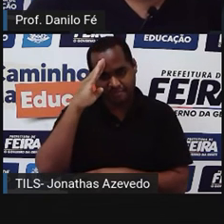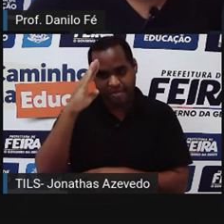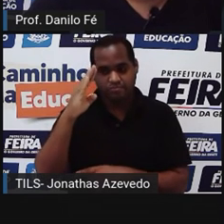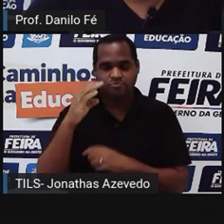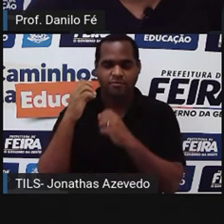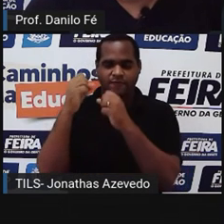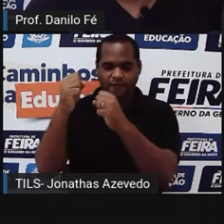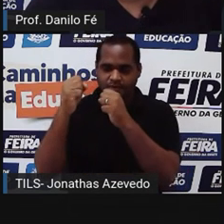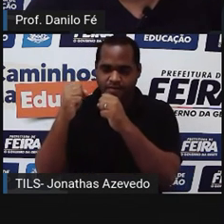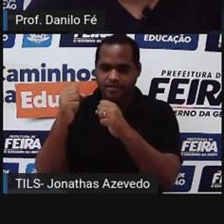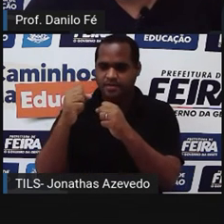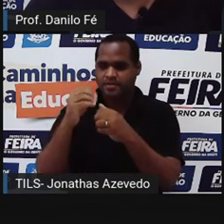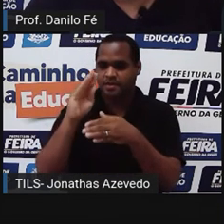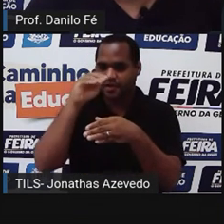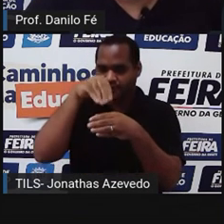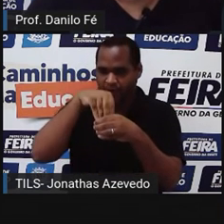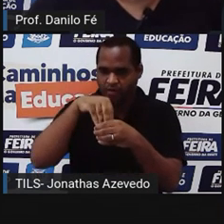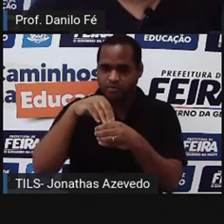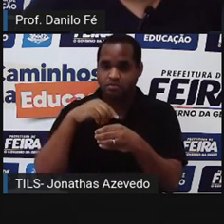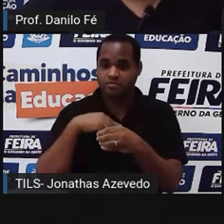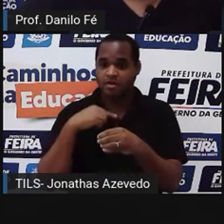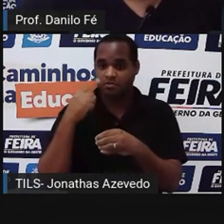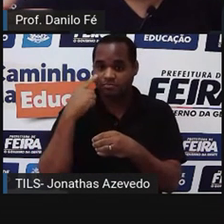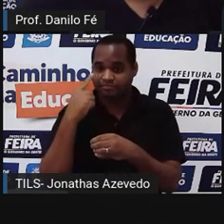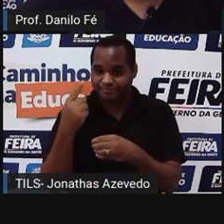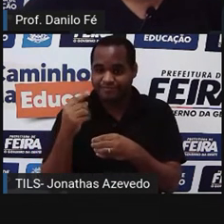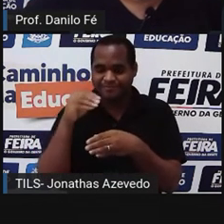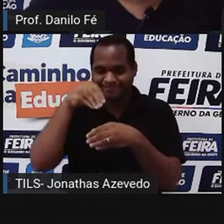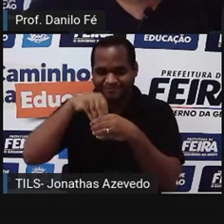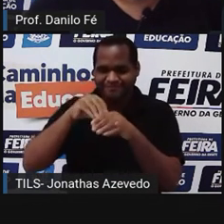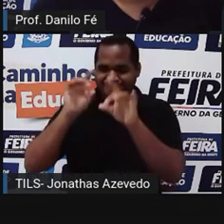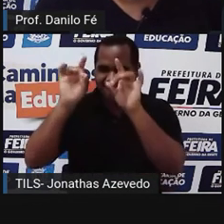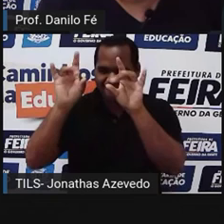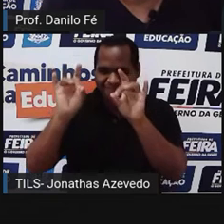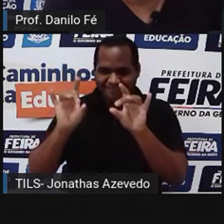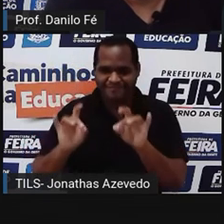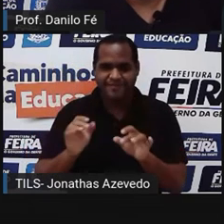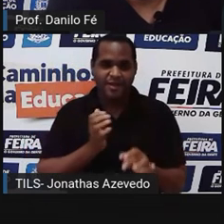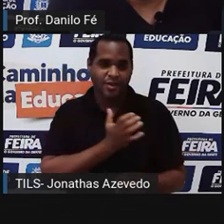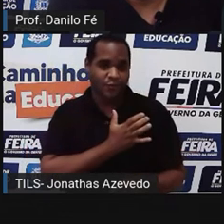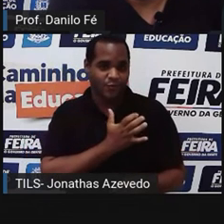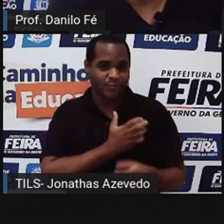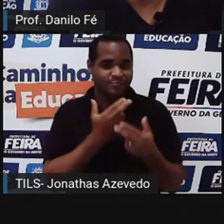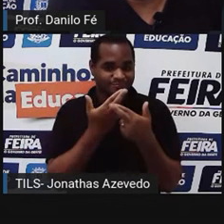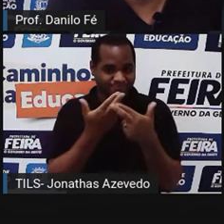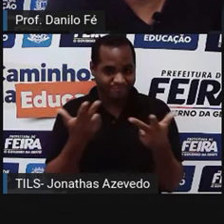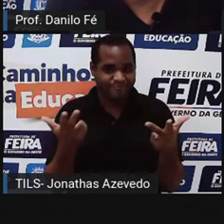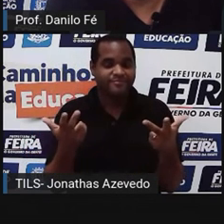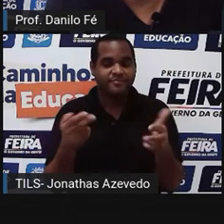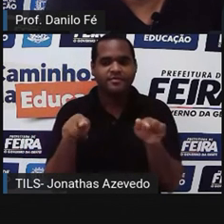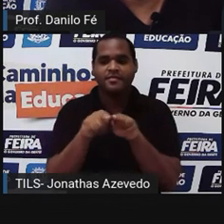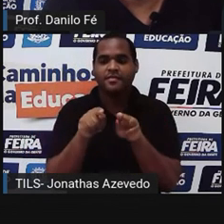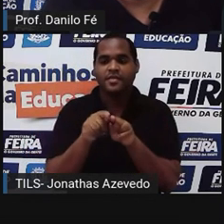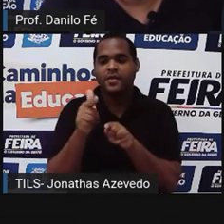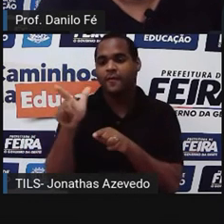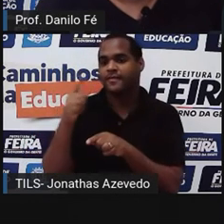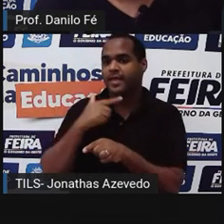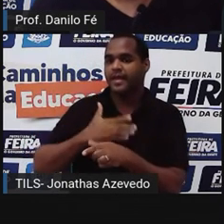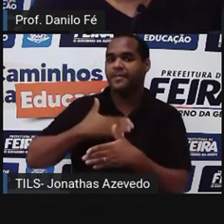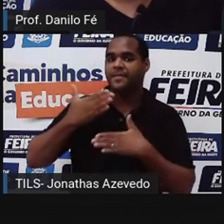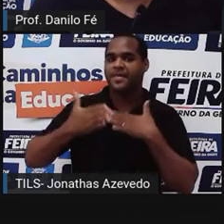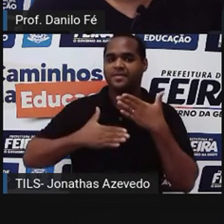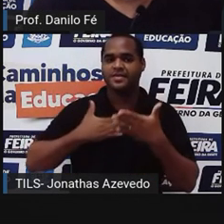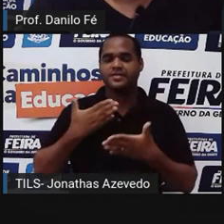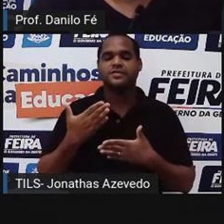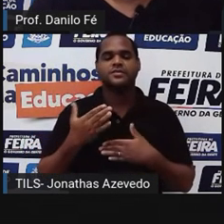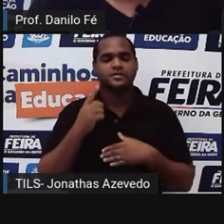declara o voto indireto e censitário, que privilegiava o interesse dos ricos. E deixa uma surpresinha, que